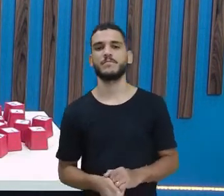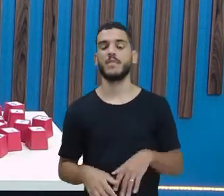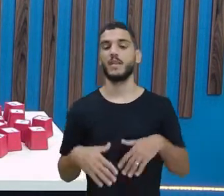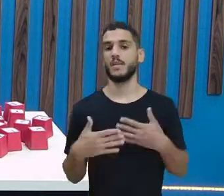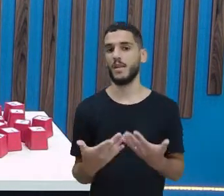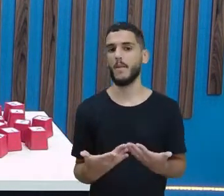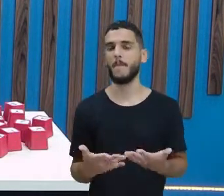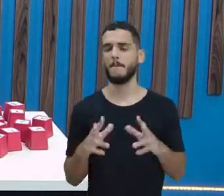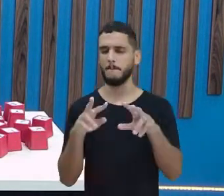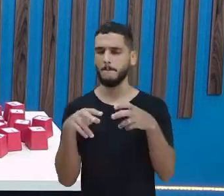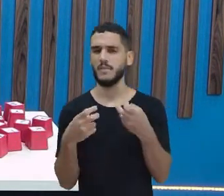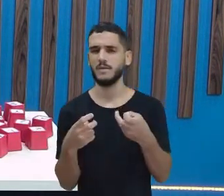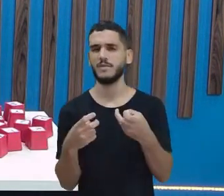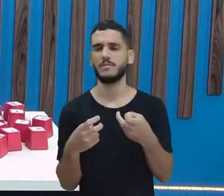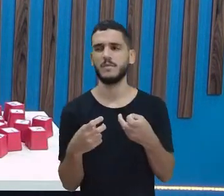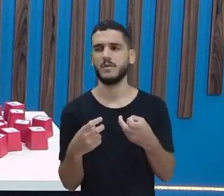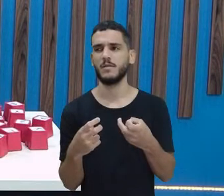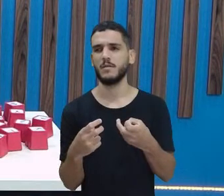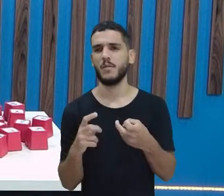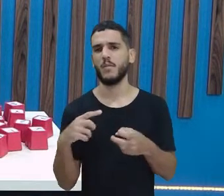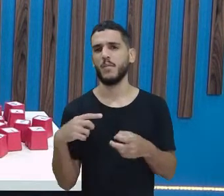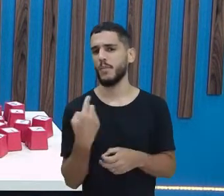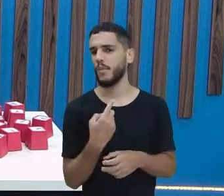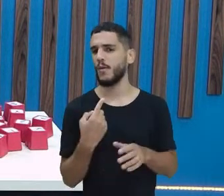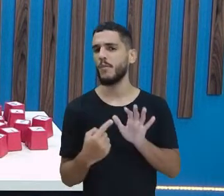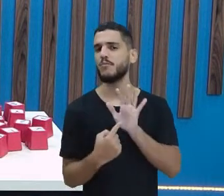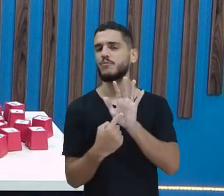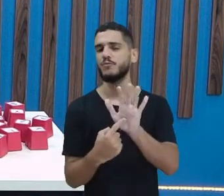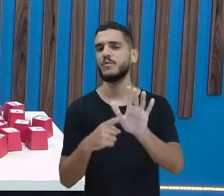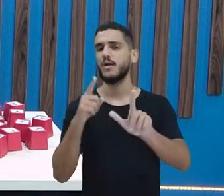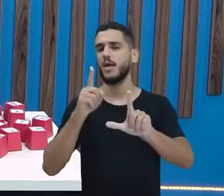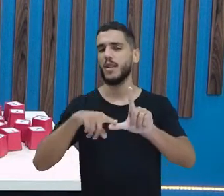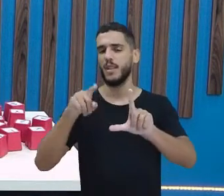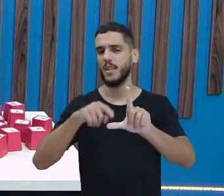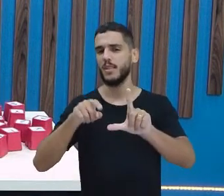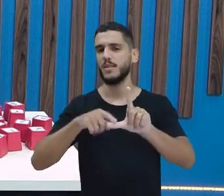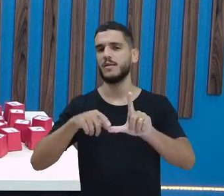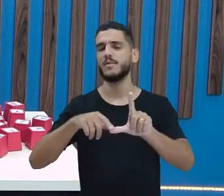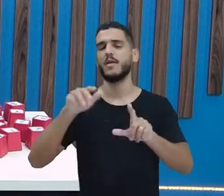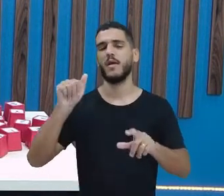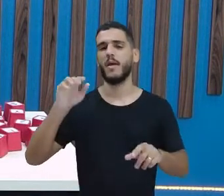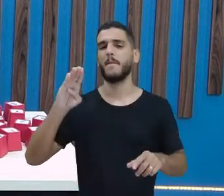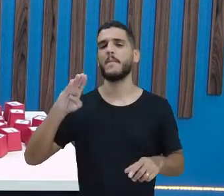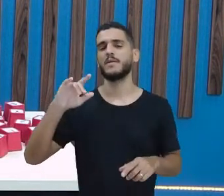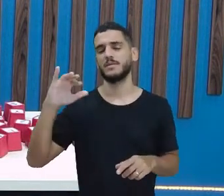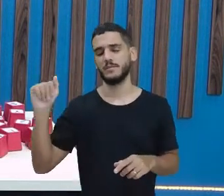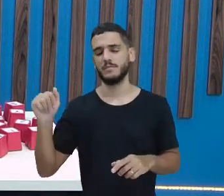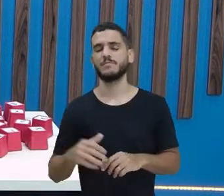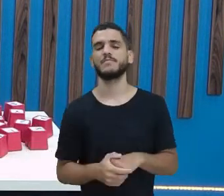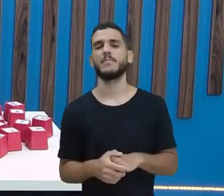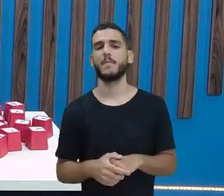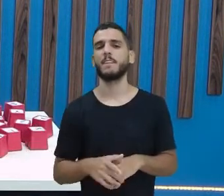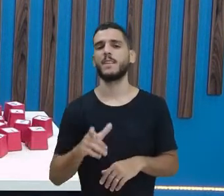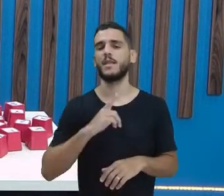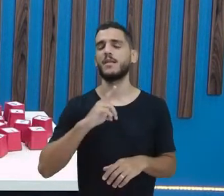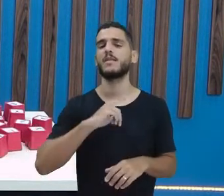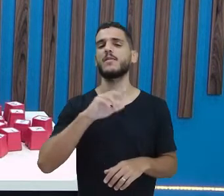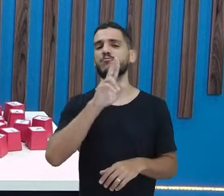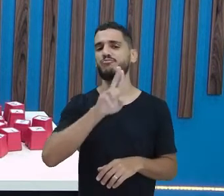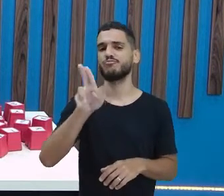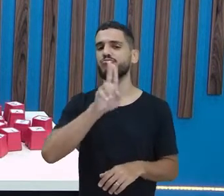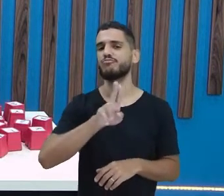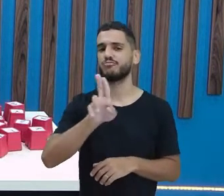Observou aí que a gente apresentou as letras do alfabeto nomeando cada uma.